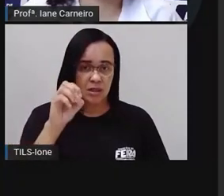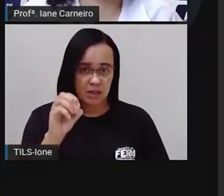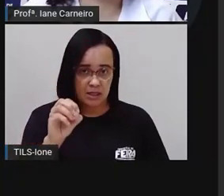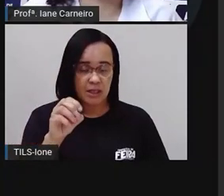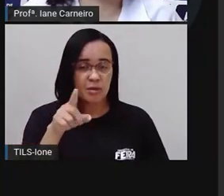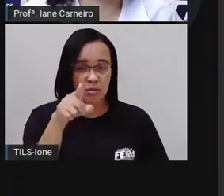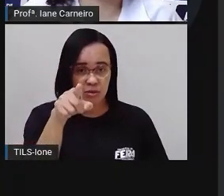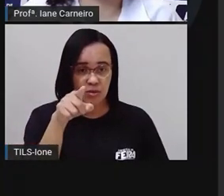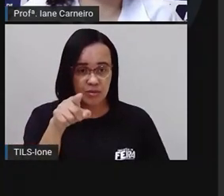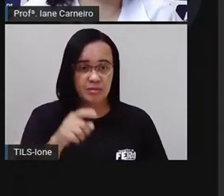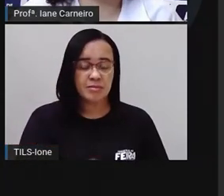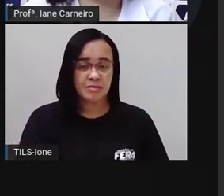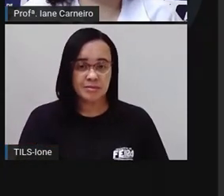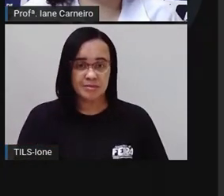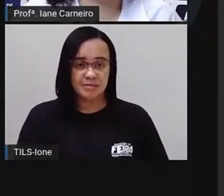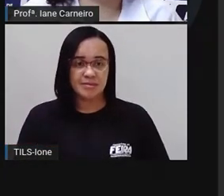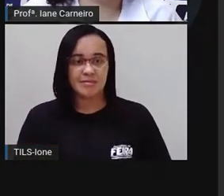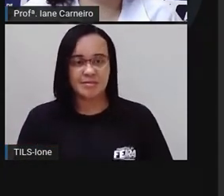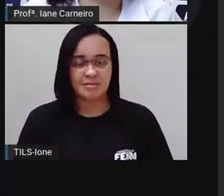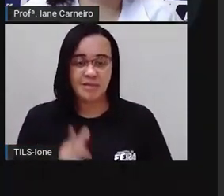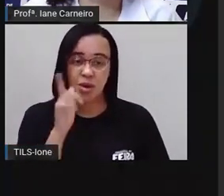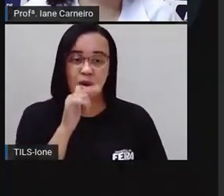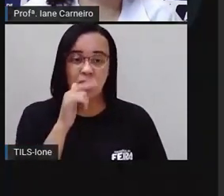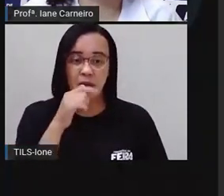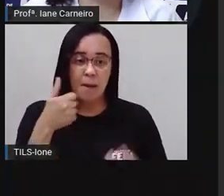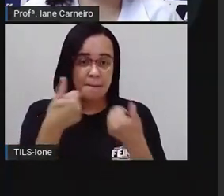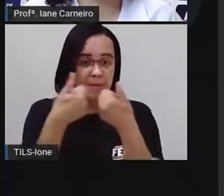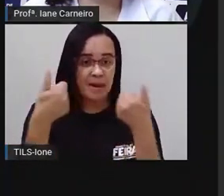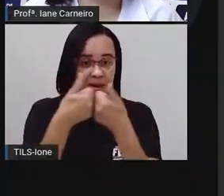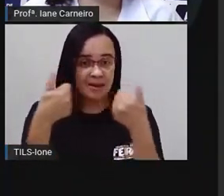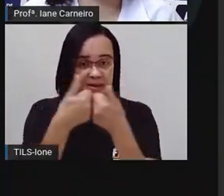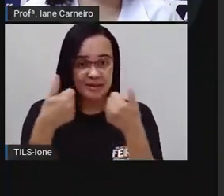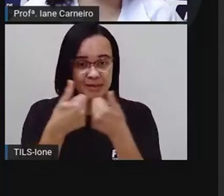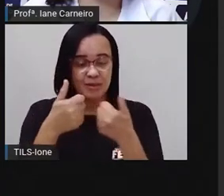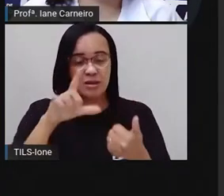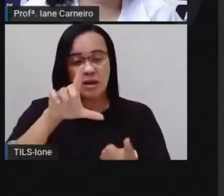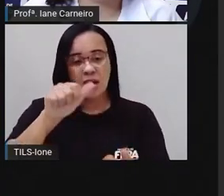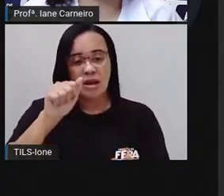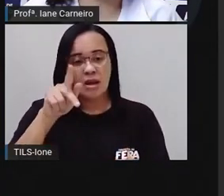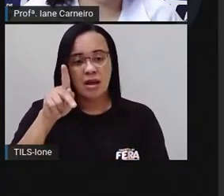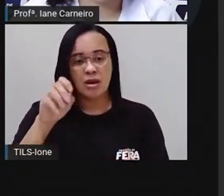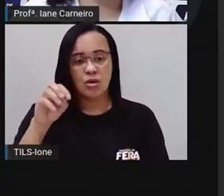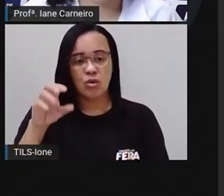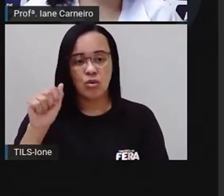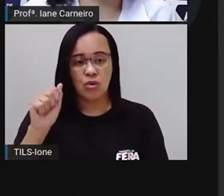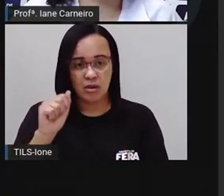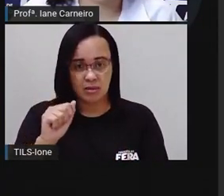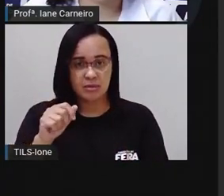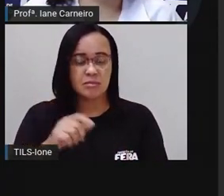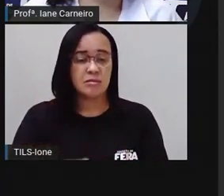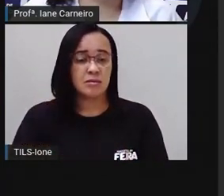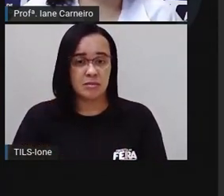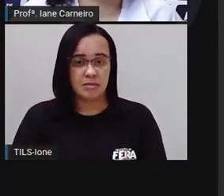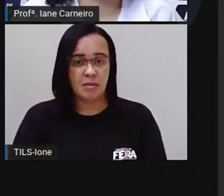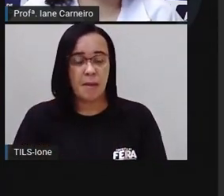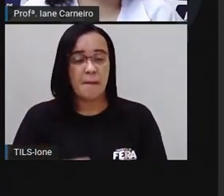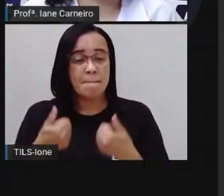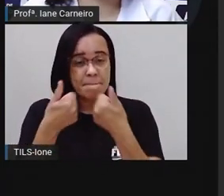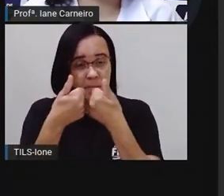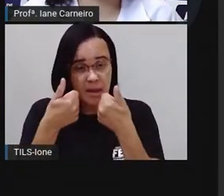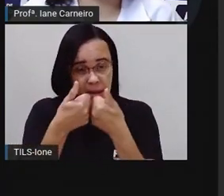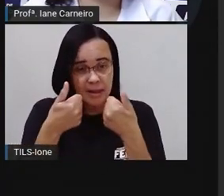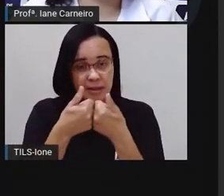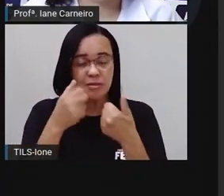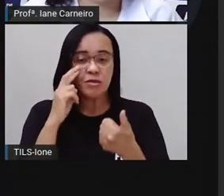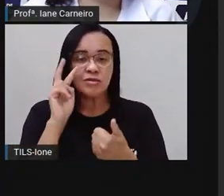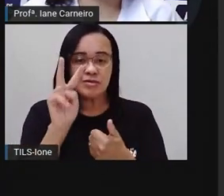Quem costuma ir no Parque da Lagoa, é bem pertinho a escola Noide Cerqueira. Então a Pró vai, ó, chegar mais perto, que é